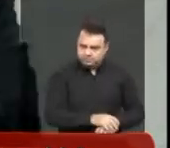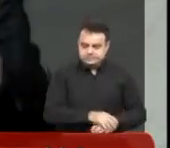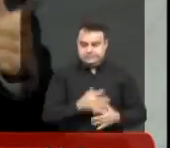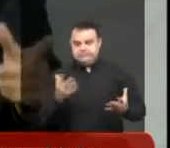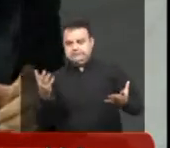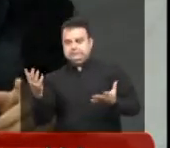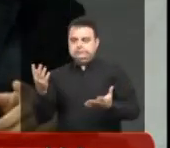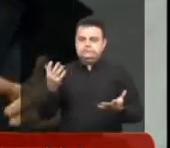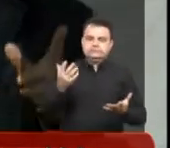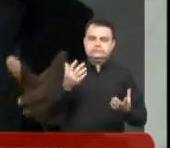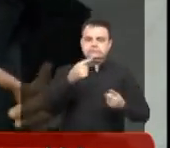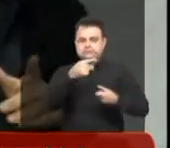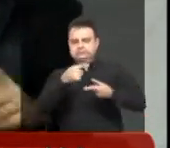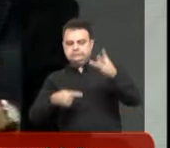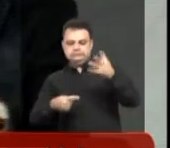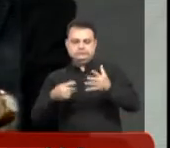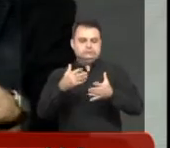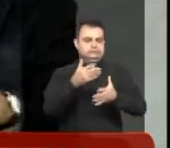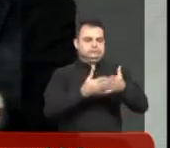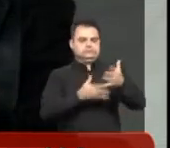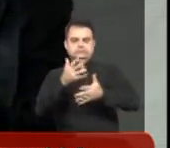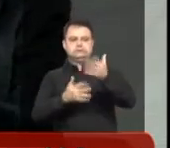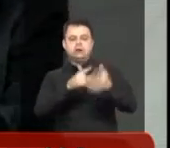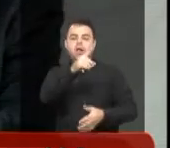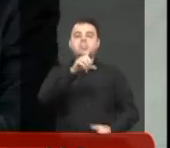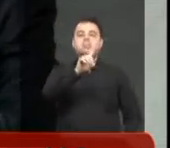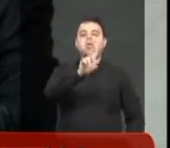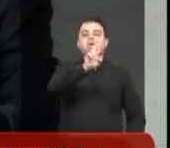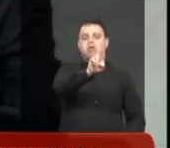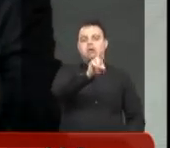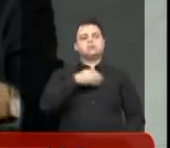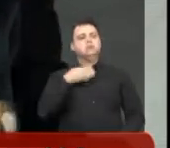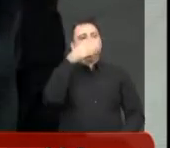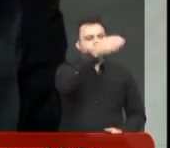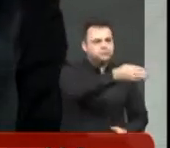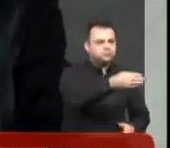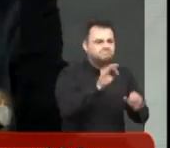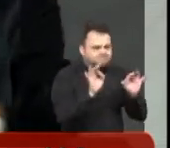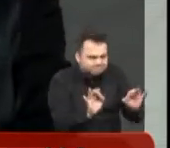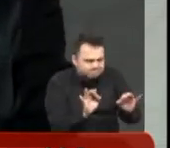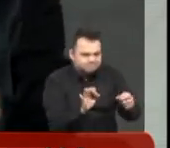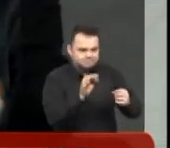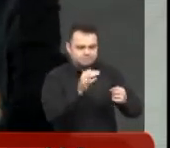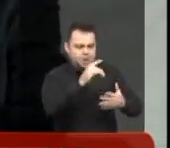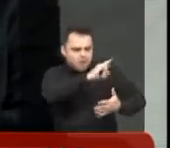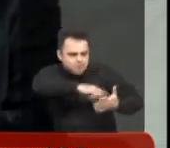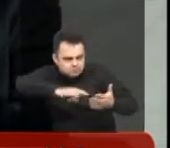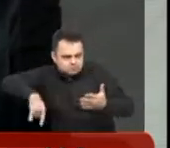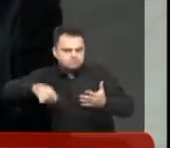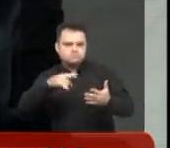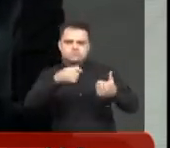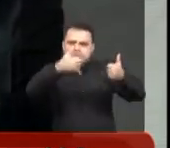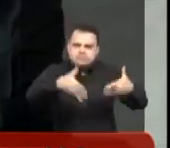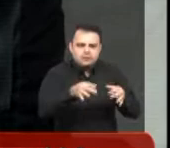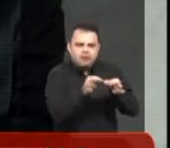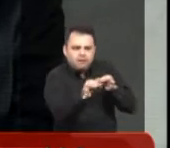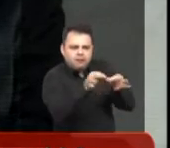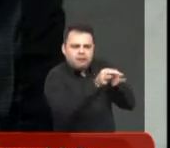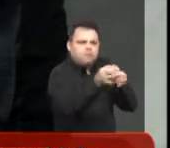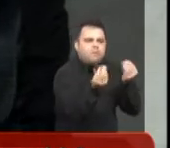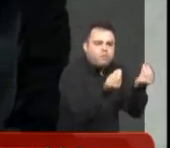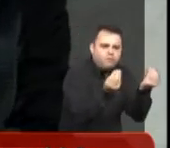agora está nesse pé, agora eu tive que ir no DR para ver se as medidas estão de acordo com o padrão. E pá, pá, e foi indo. E o contato foi